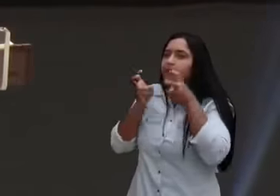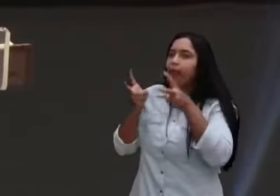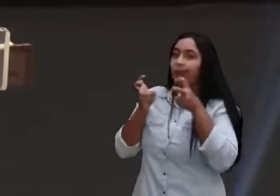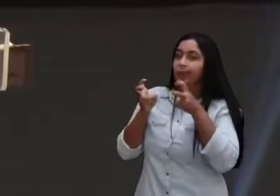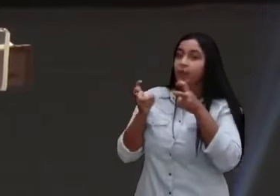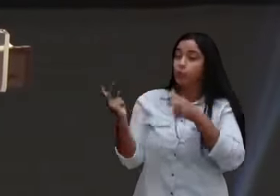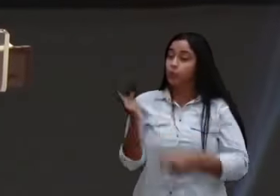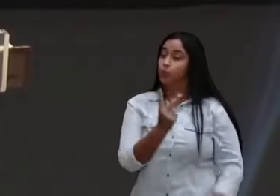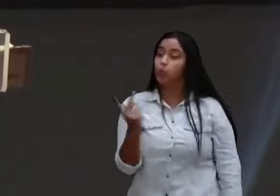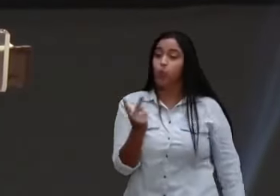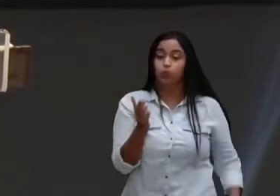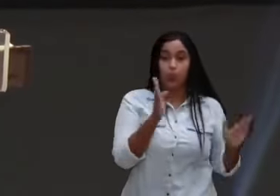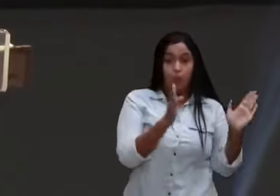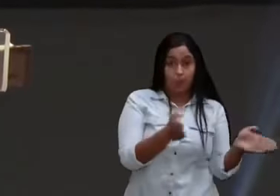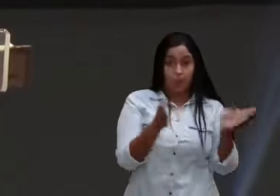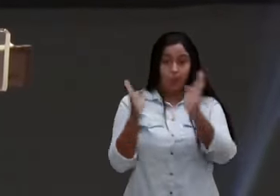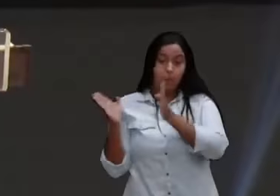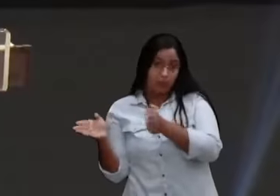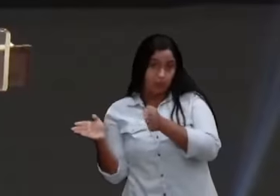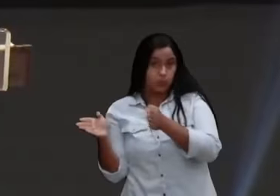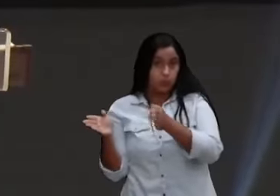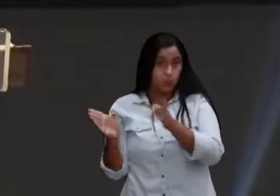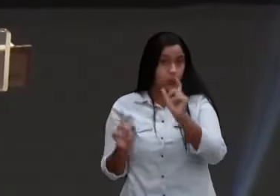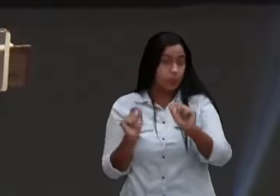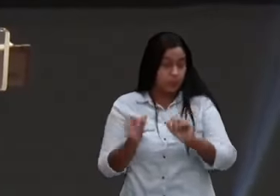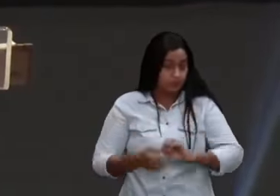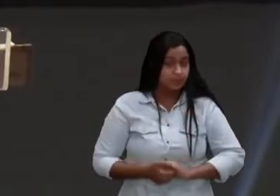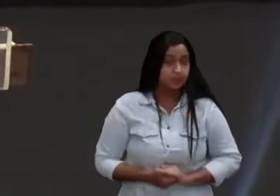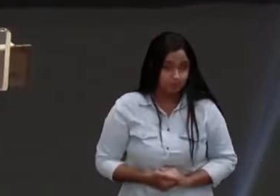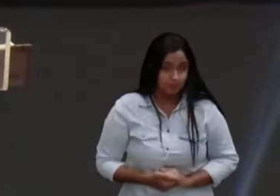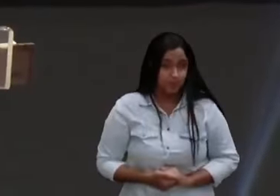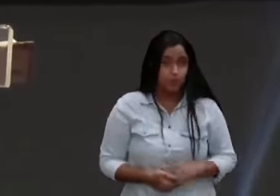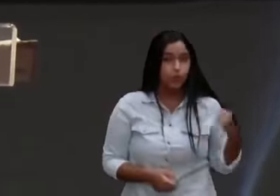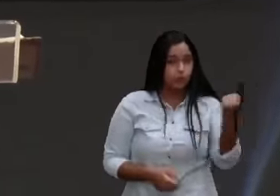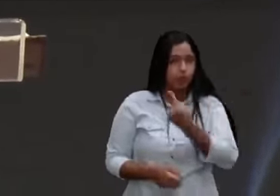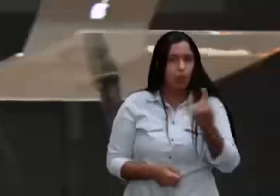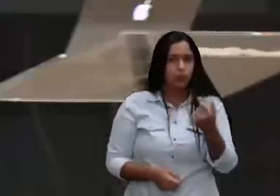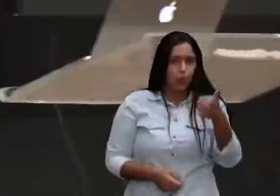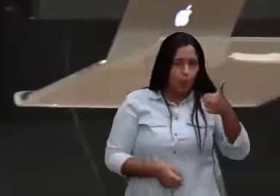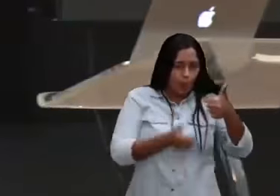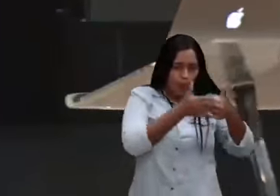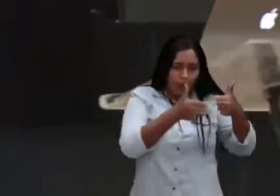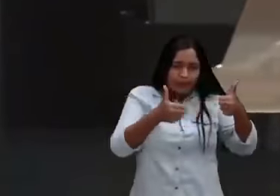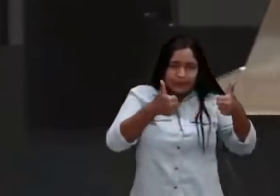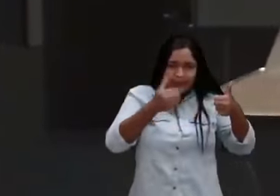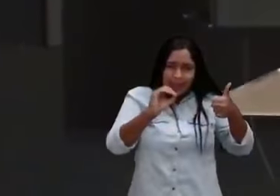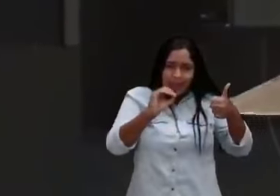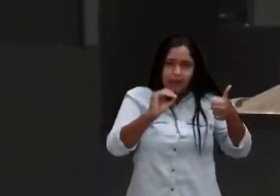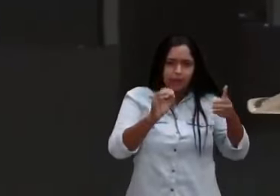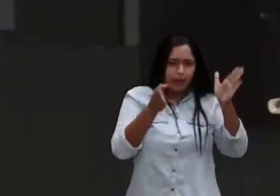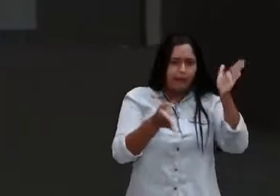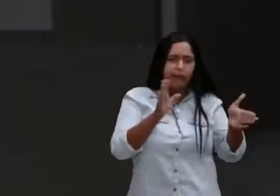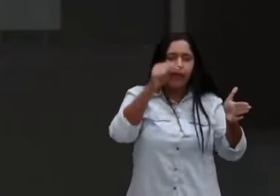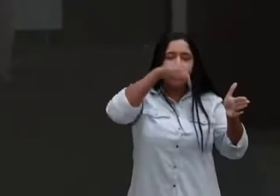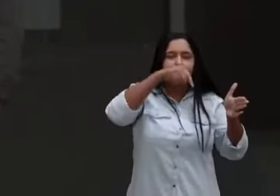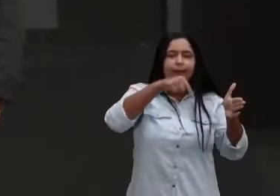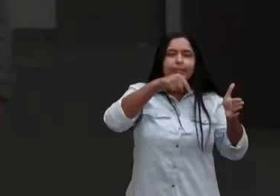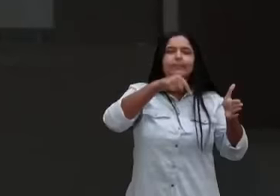Quando a gente vê até o verso 10, nós vemos uma declaração de alguém que clamou ao Senhor.